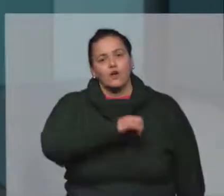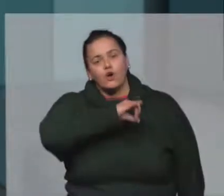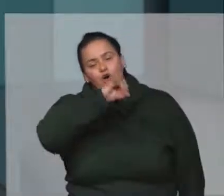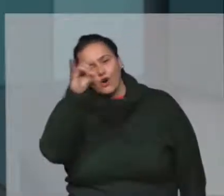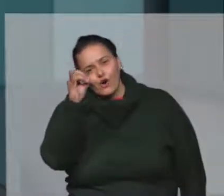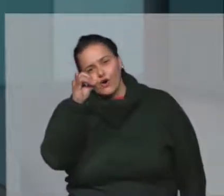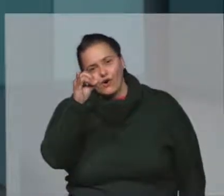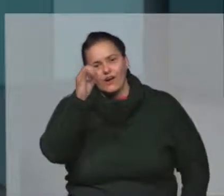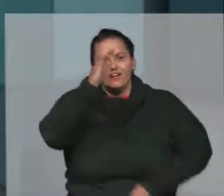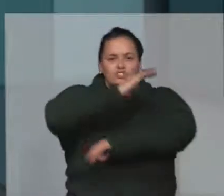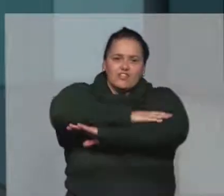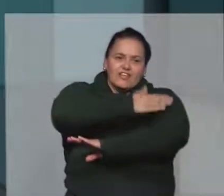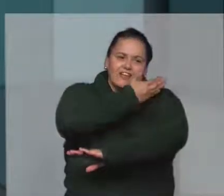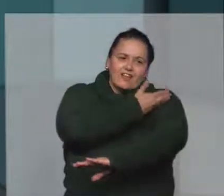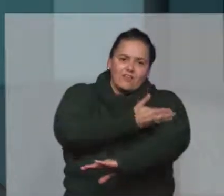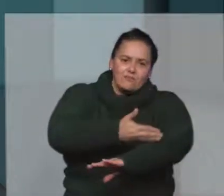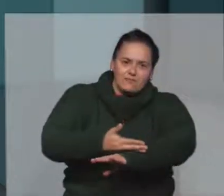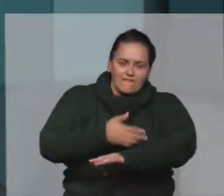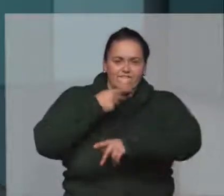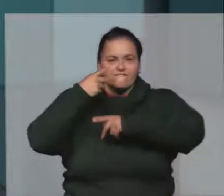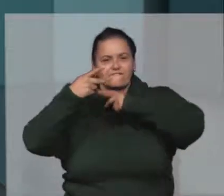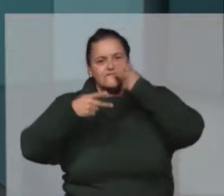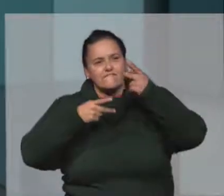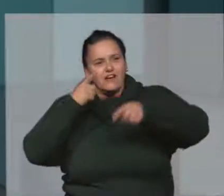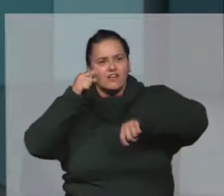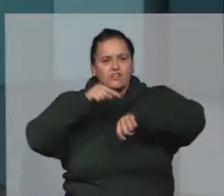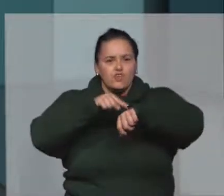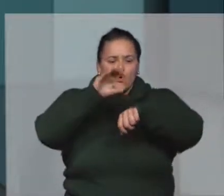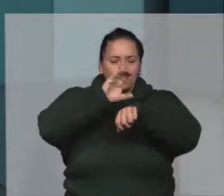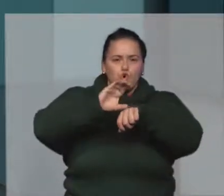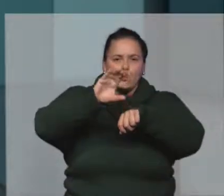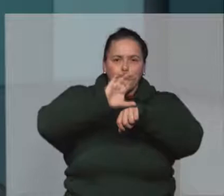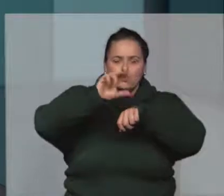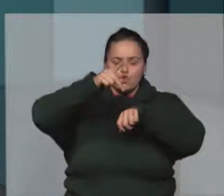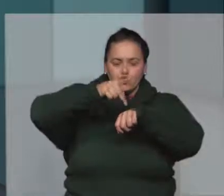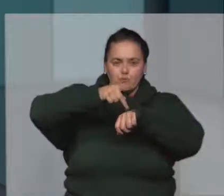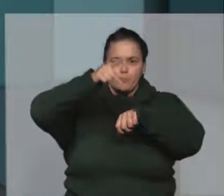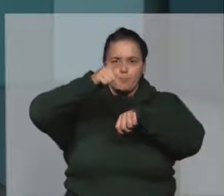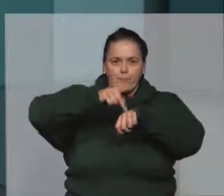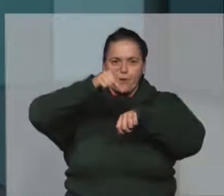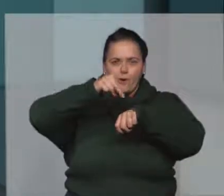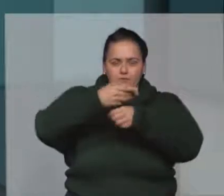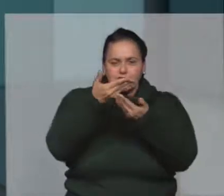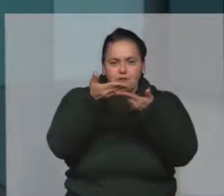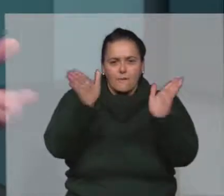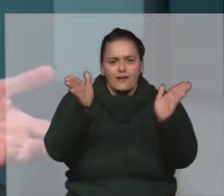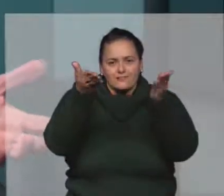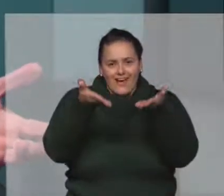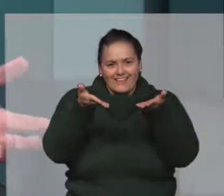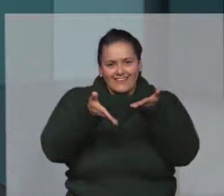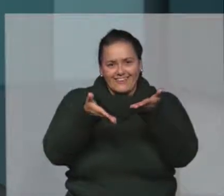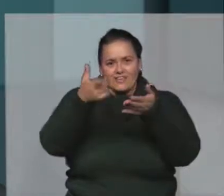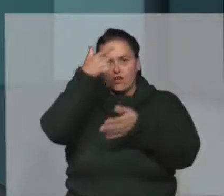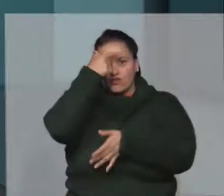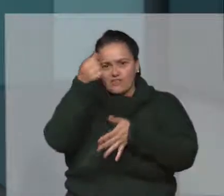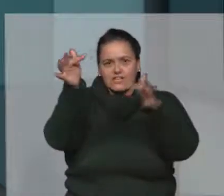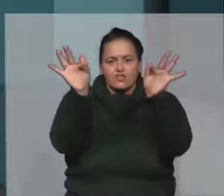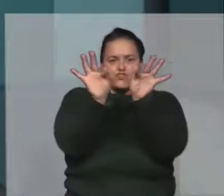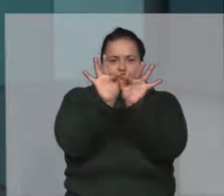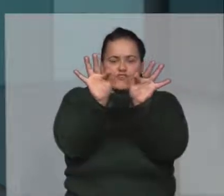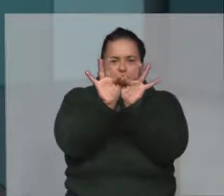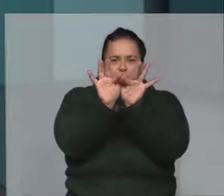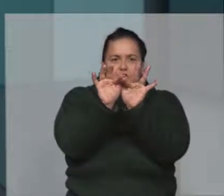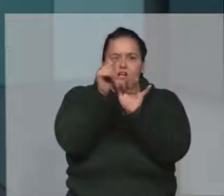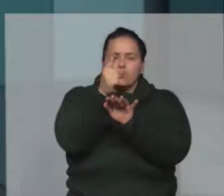Oi pessoal, Janela Educativa na cobertura da temporada de cursos de pós-graduação que estão abertas aqui na Universidade